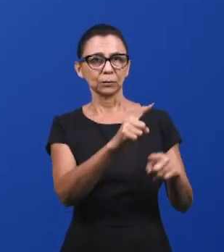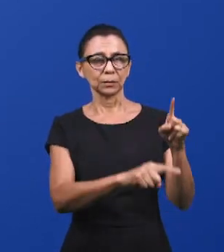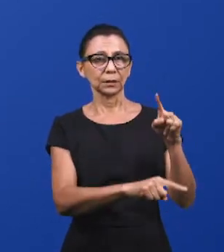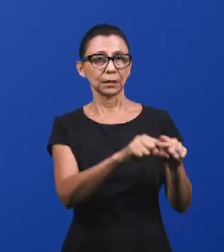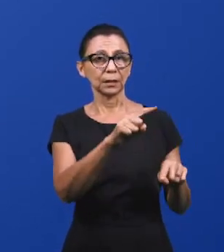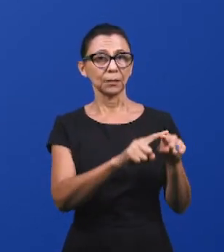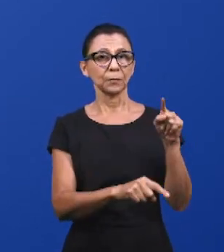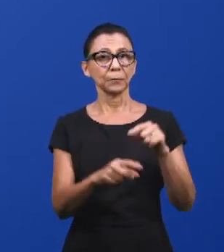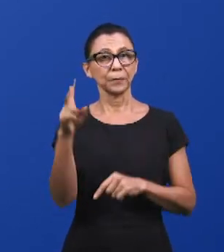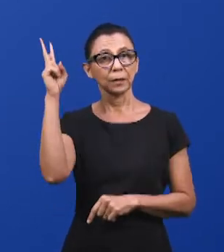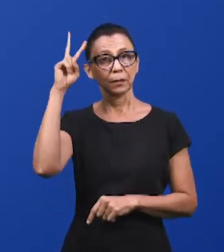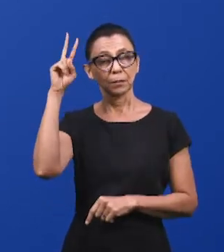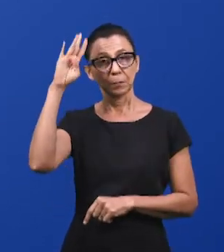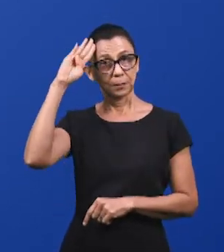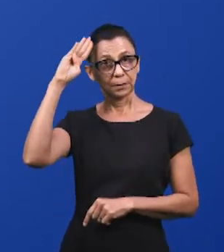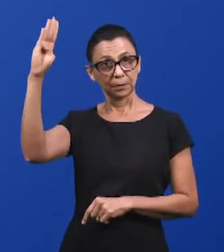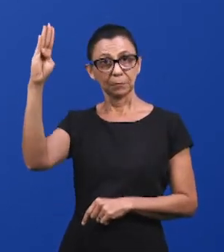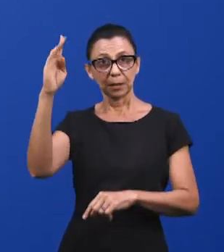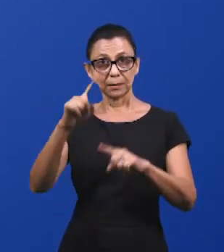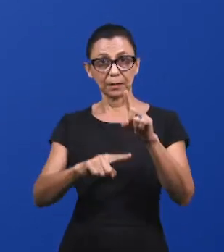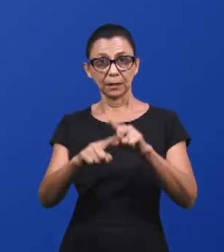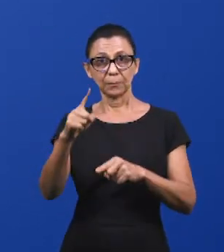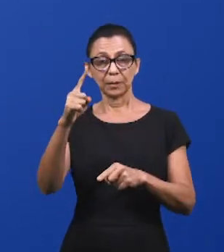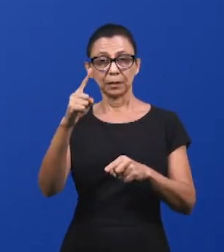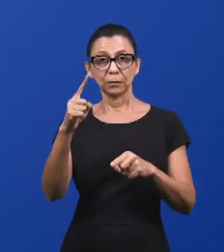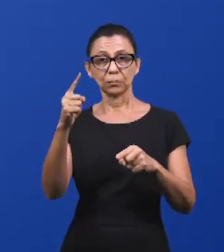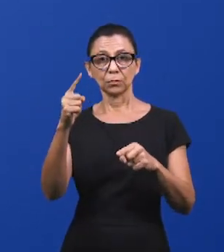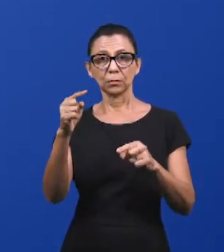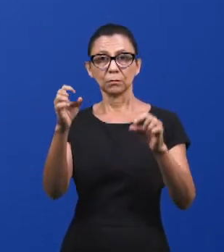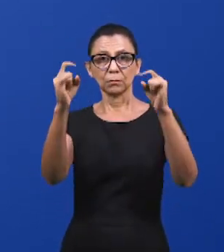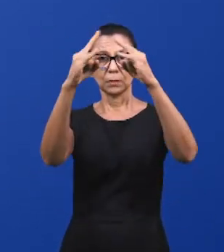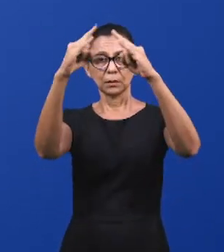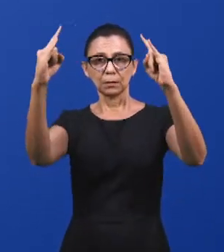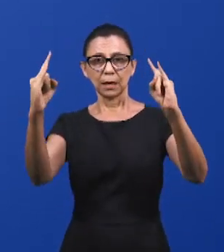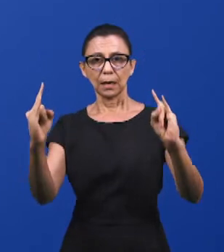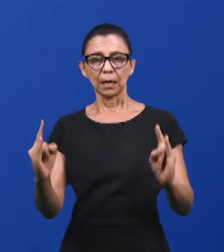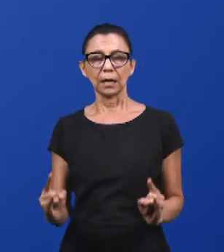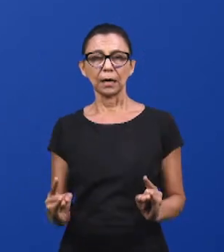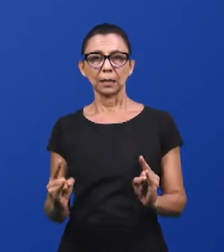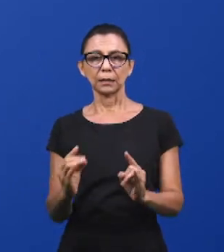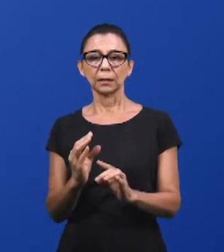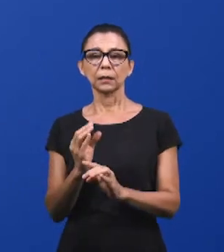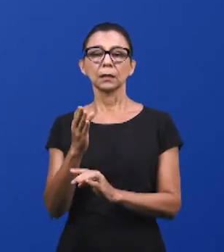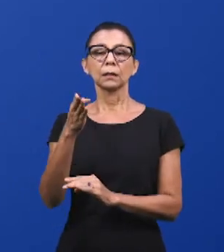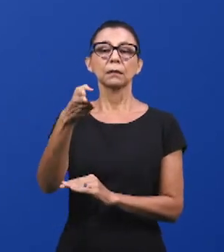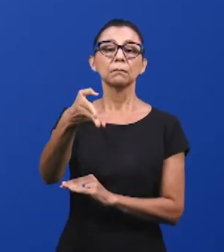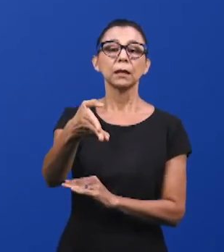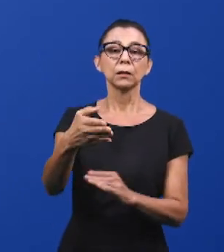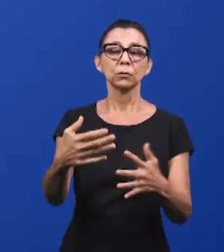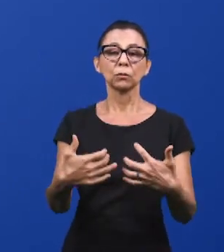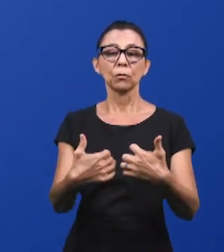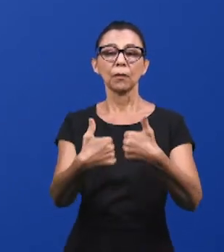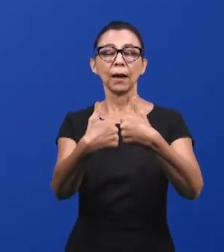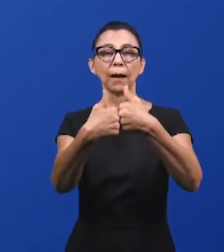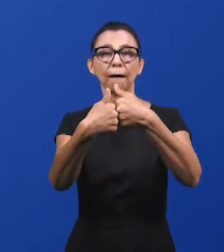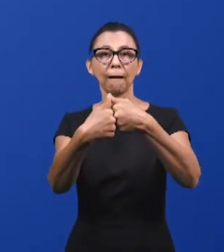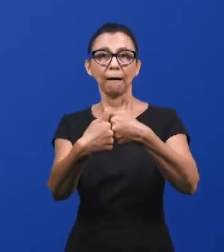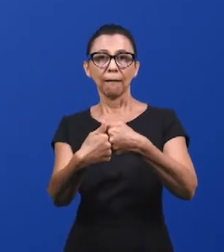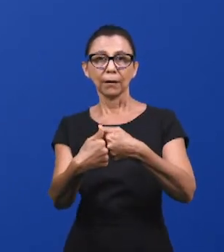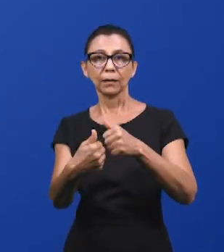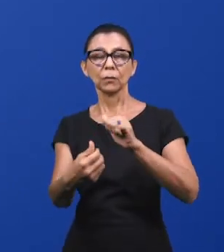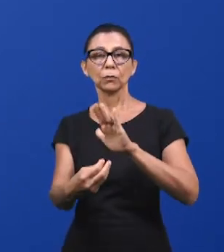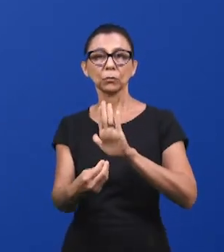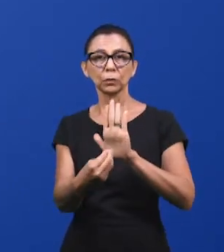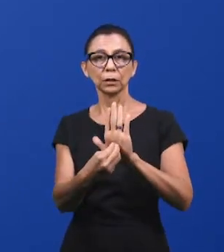os principais elementos que estavam no Santos dos Santos, ou Santíssimo, com ênfase à Arca e ao seu conteúdo.